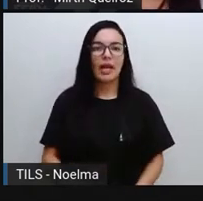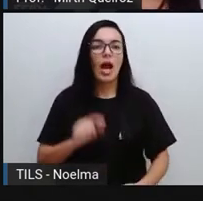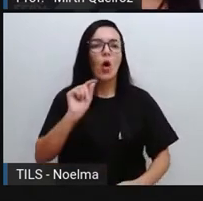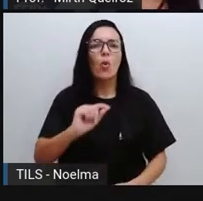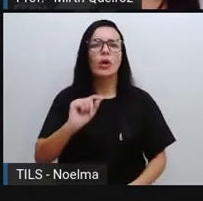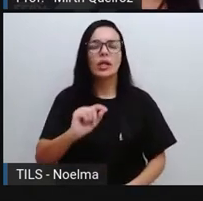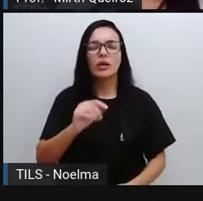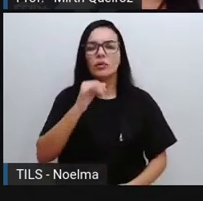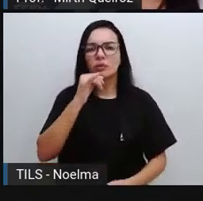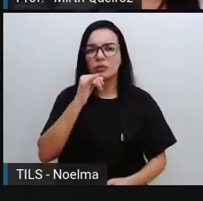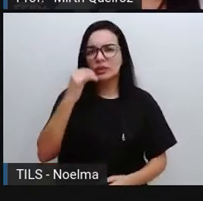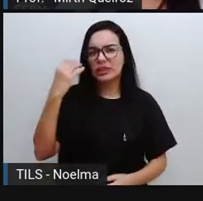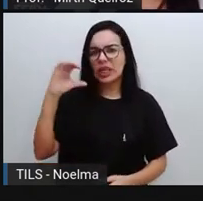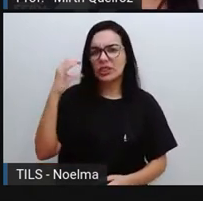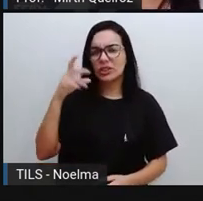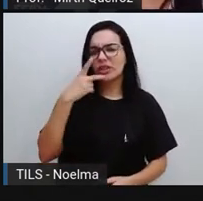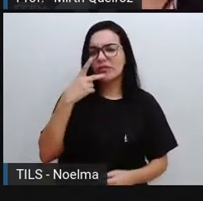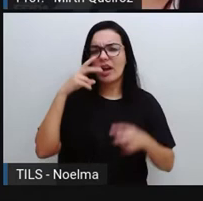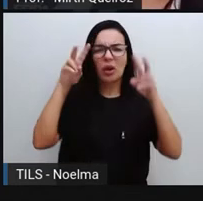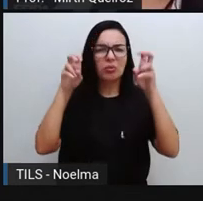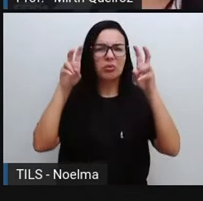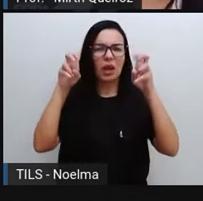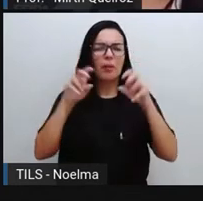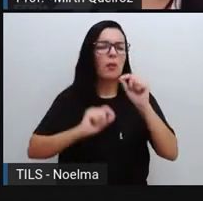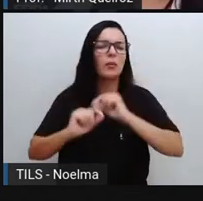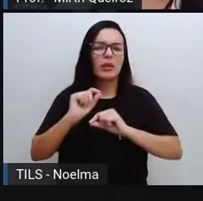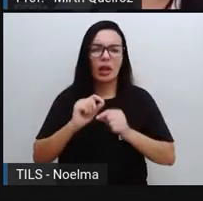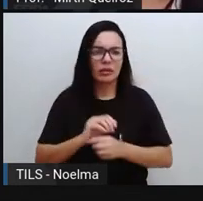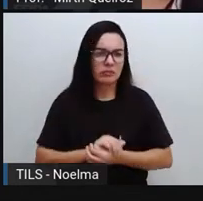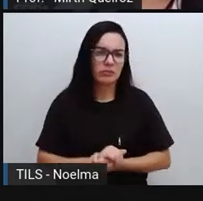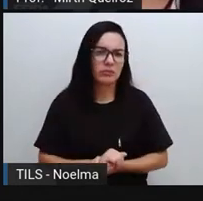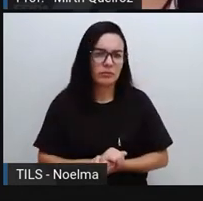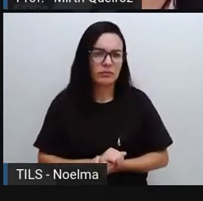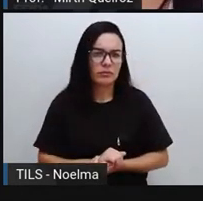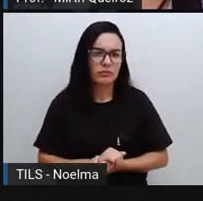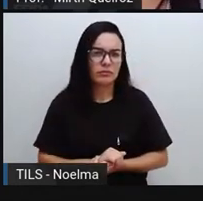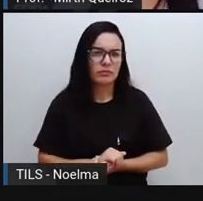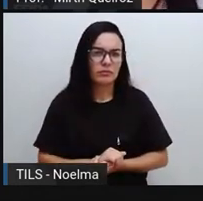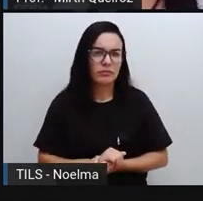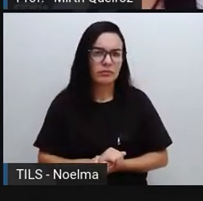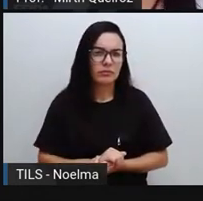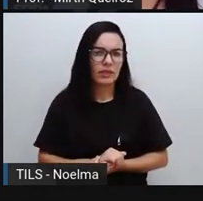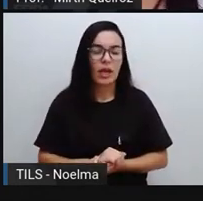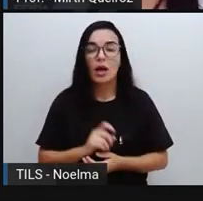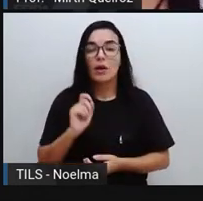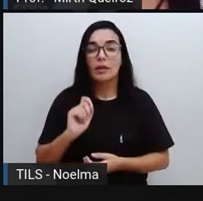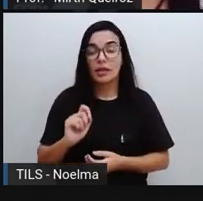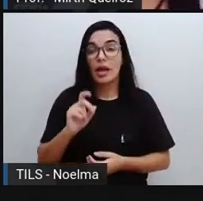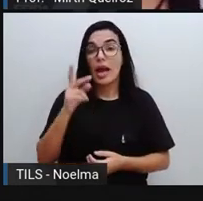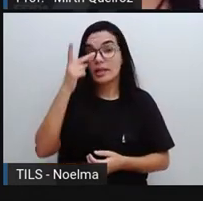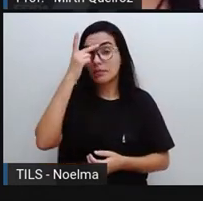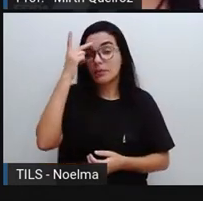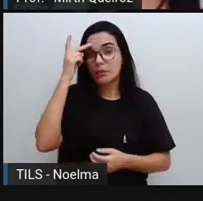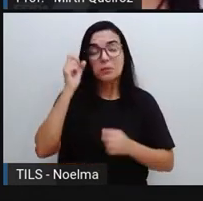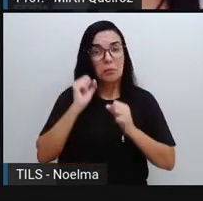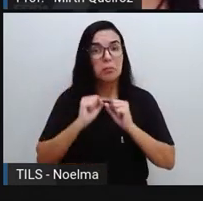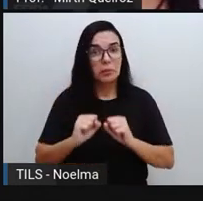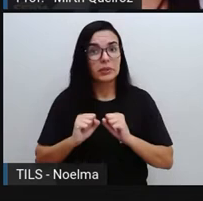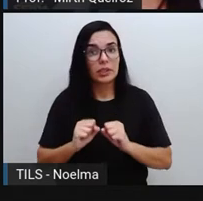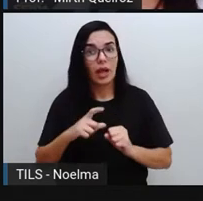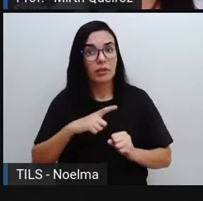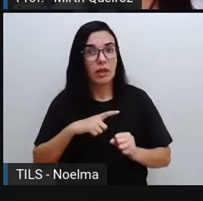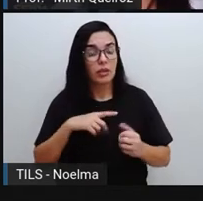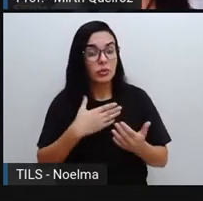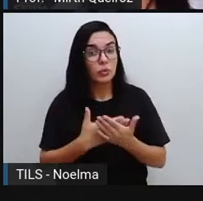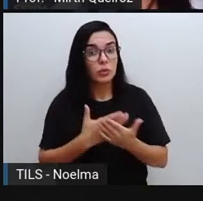os cientistas sobre o tema? O que o cientista falou sobre esse tema? Que as pessoas poderiam estar estudando mais sobre